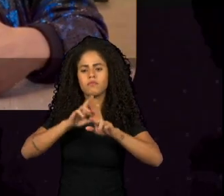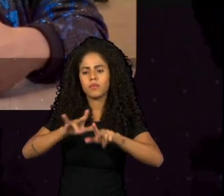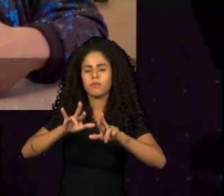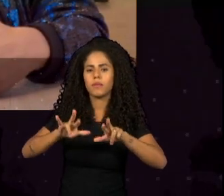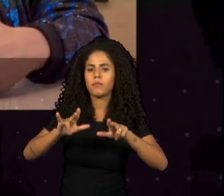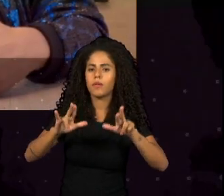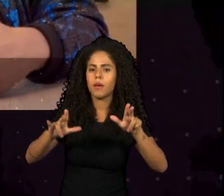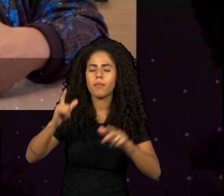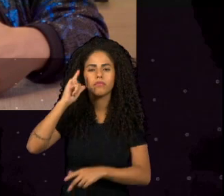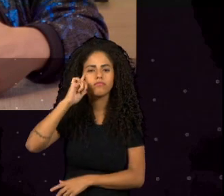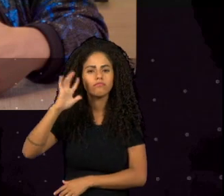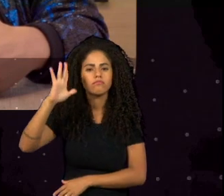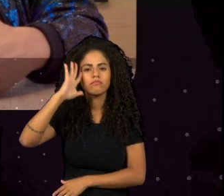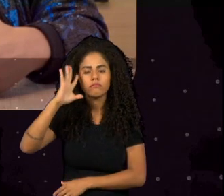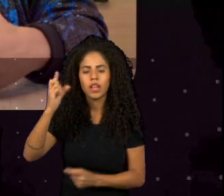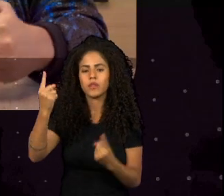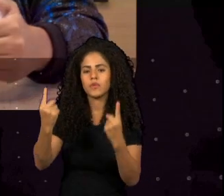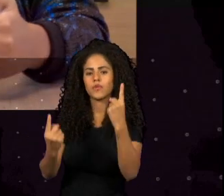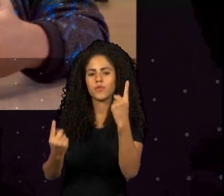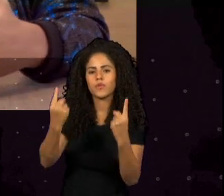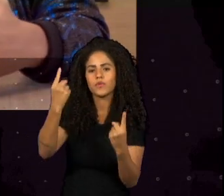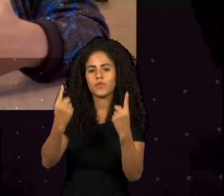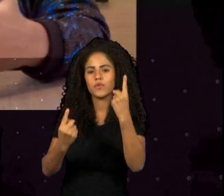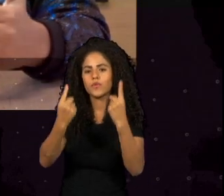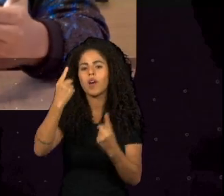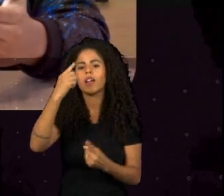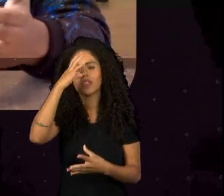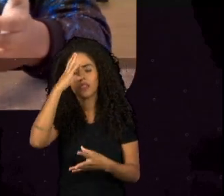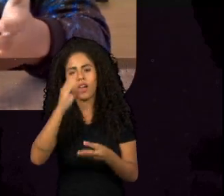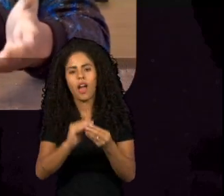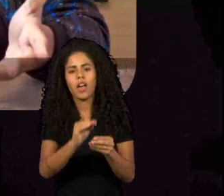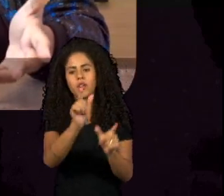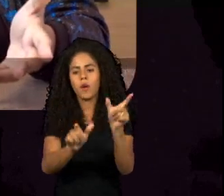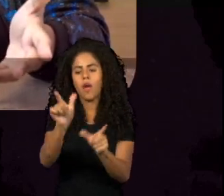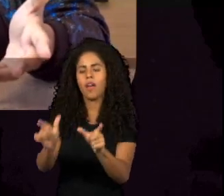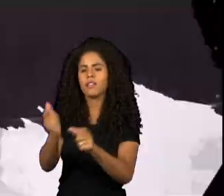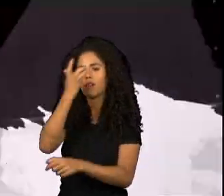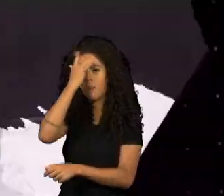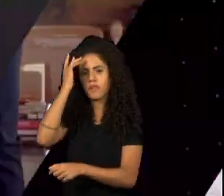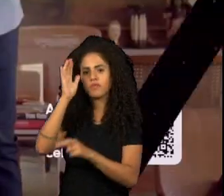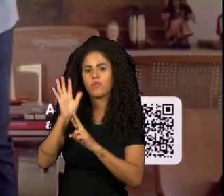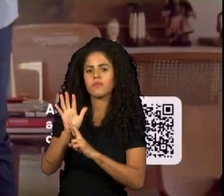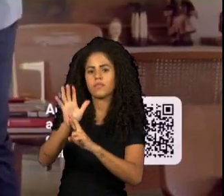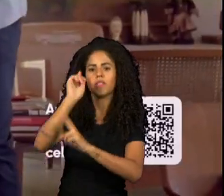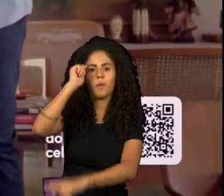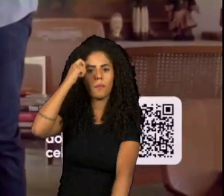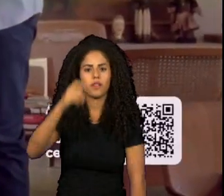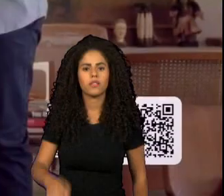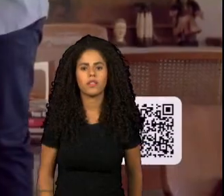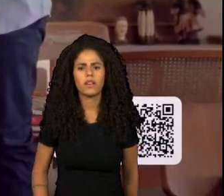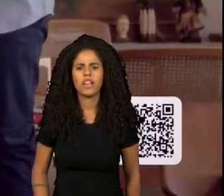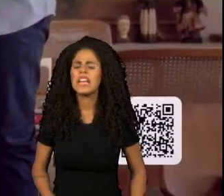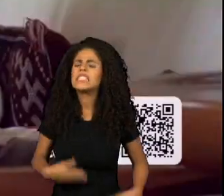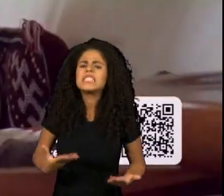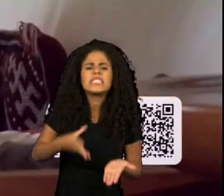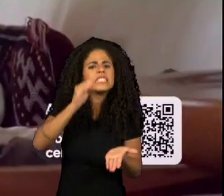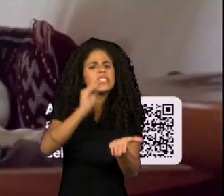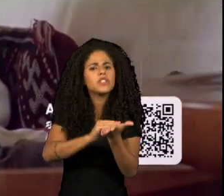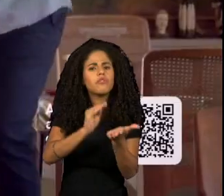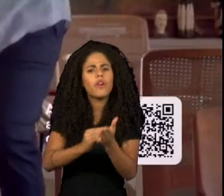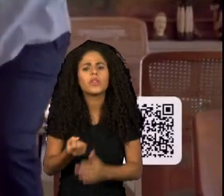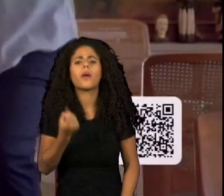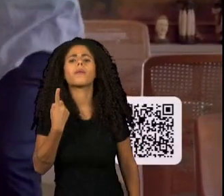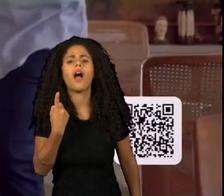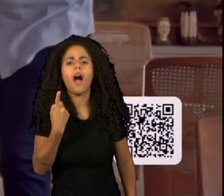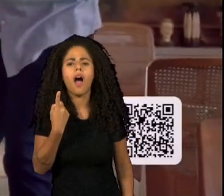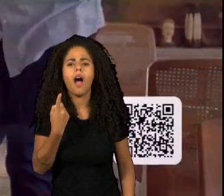refletir nas campanhas, né? De ter essa criatividade preta, potente, aí falando, né? E se faltar alguma coisa assim, de repente? Tá na